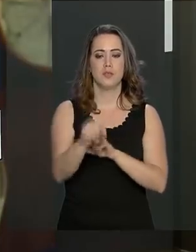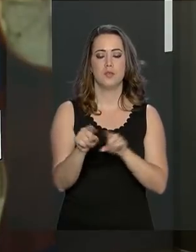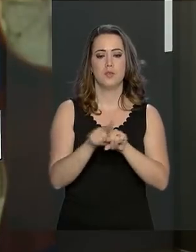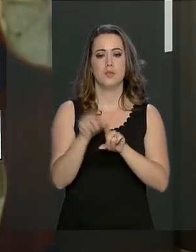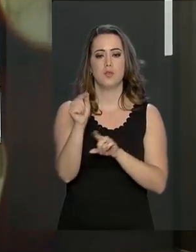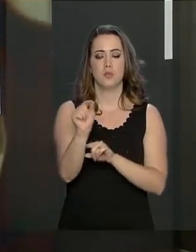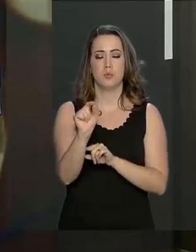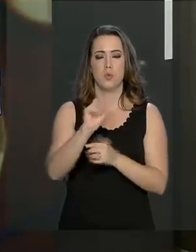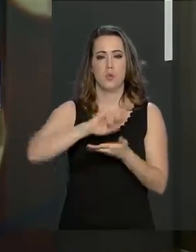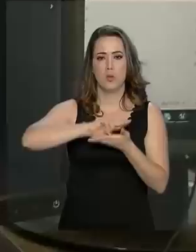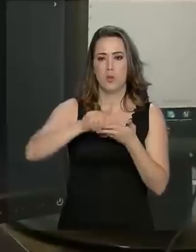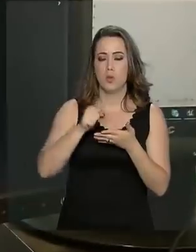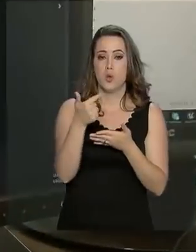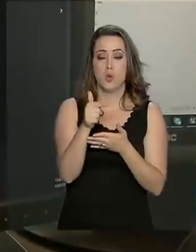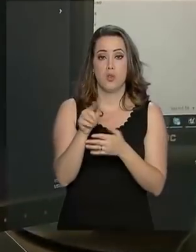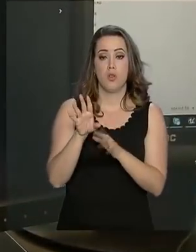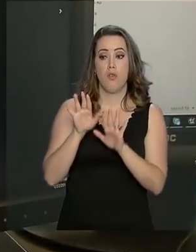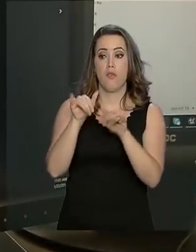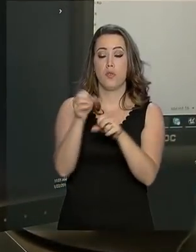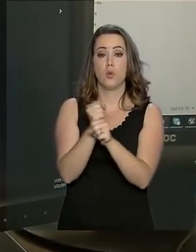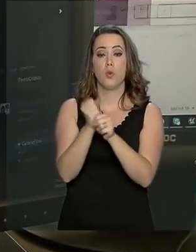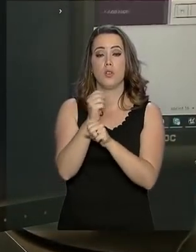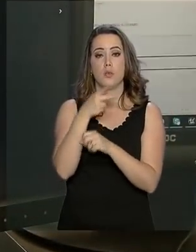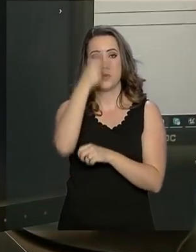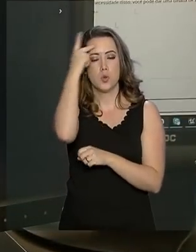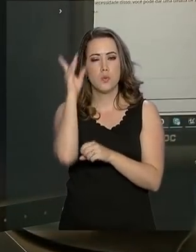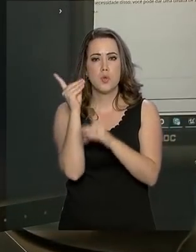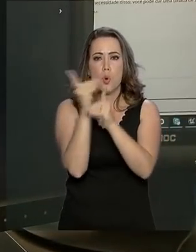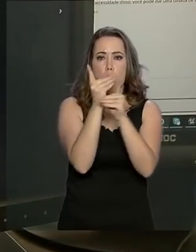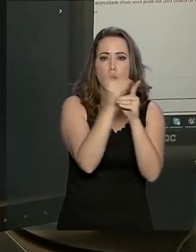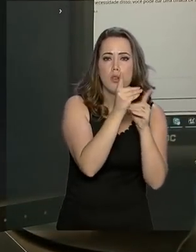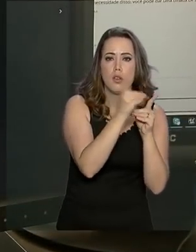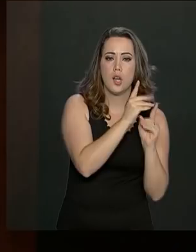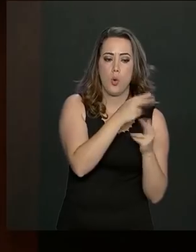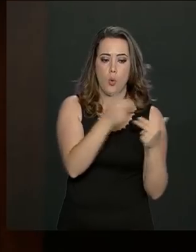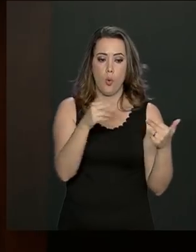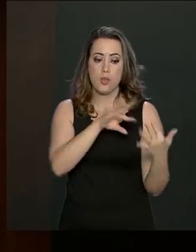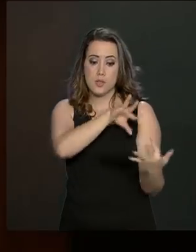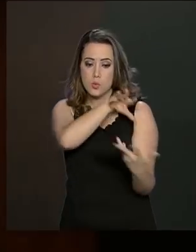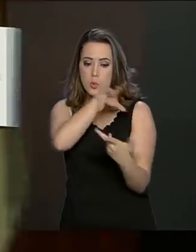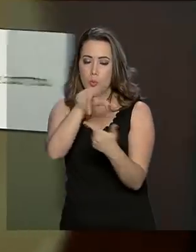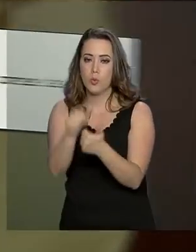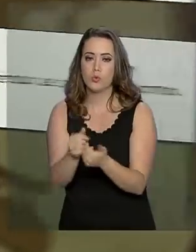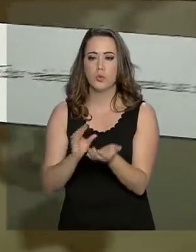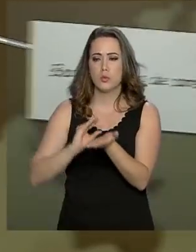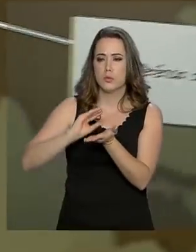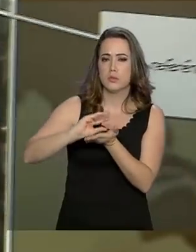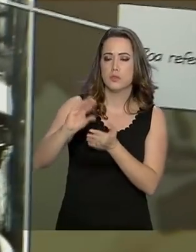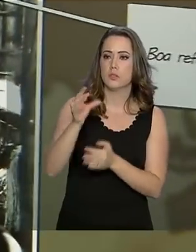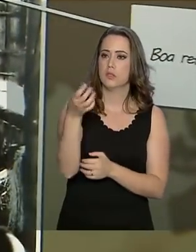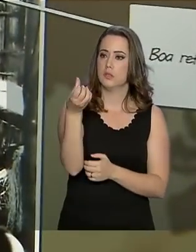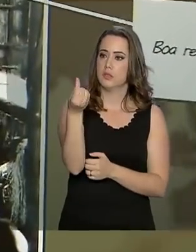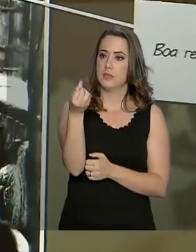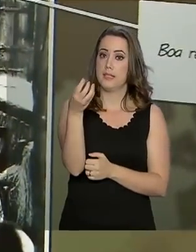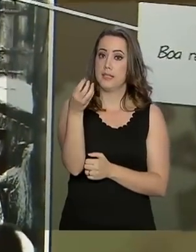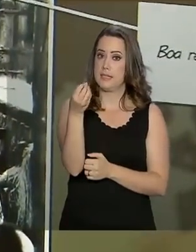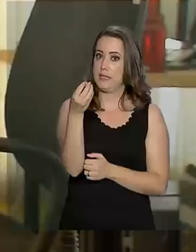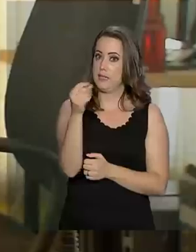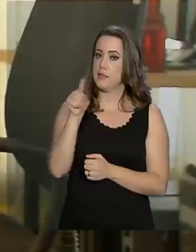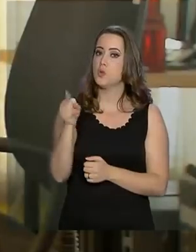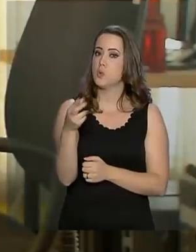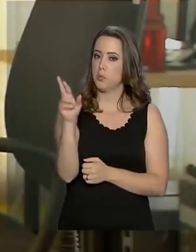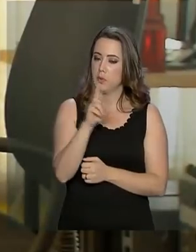um game de realidade virtual em que o jogador precisa encontrar relíquias ao redor do mundo. Um investimento de 600 mil reais.